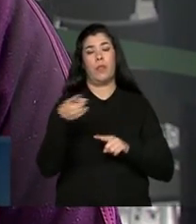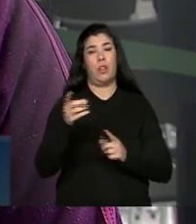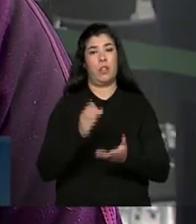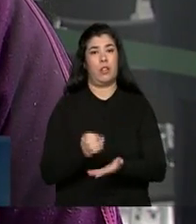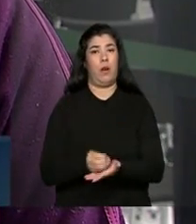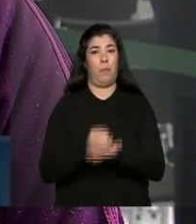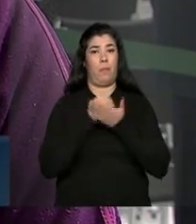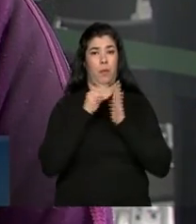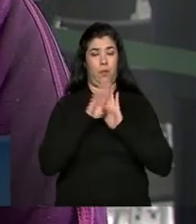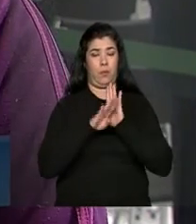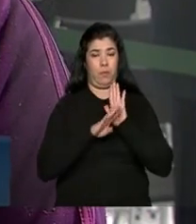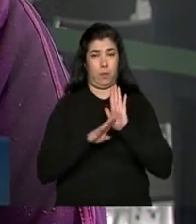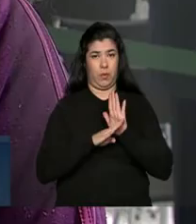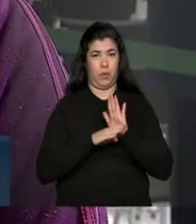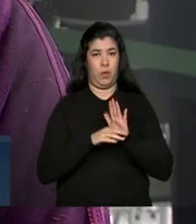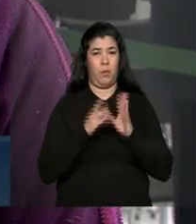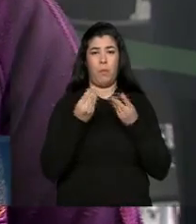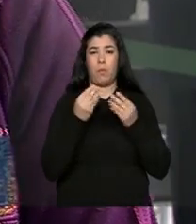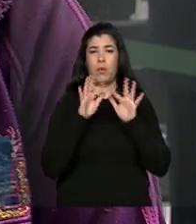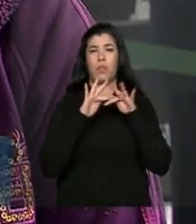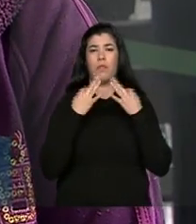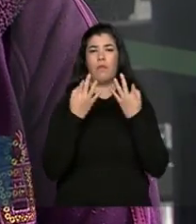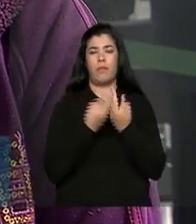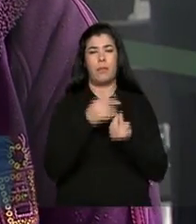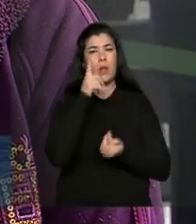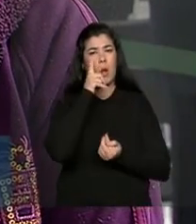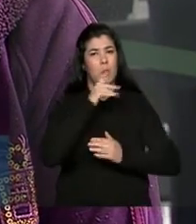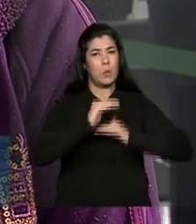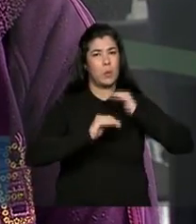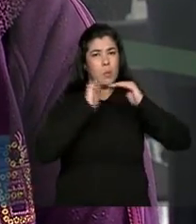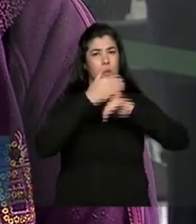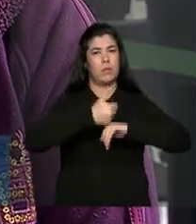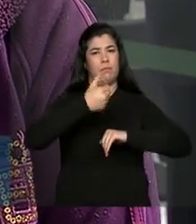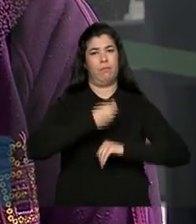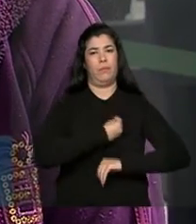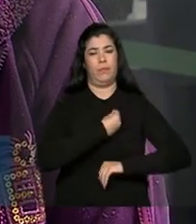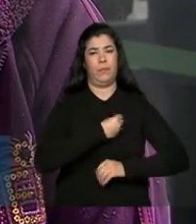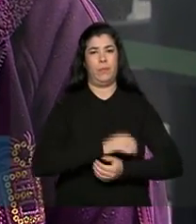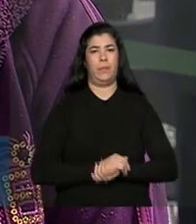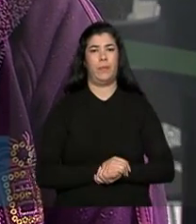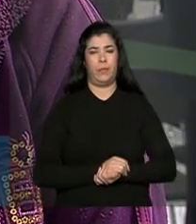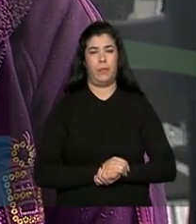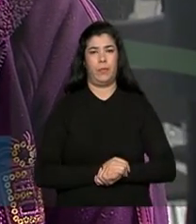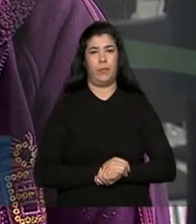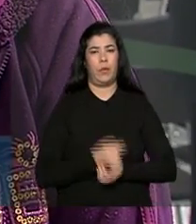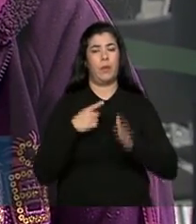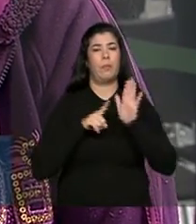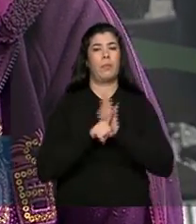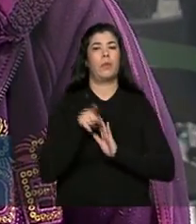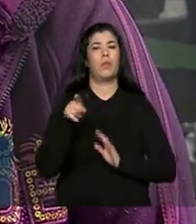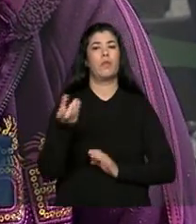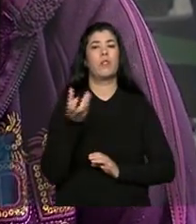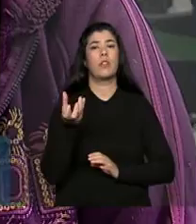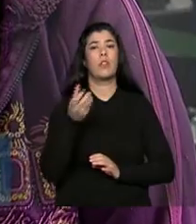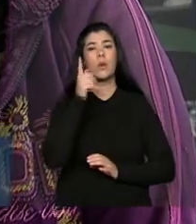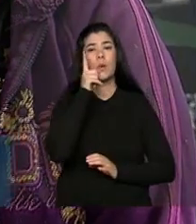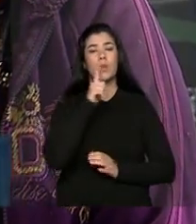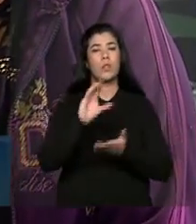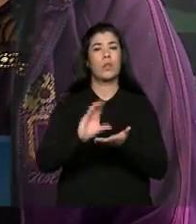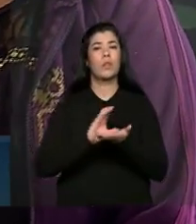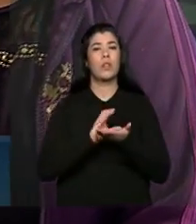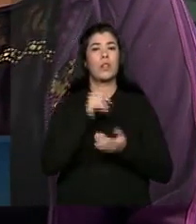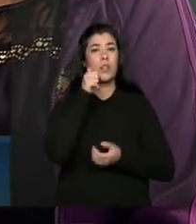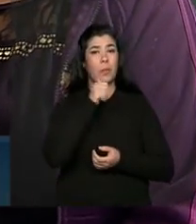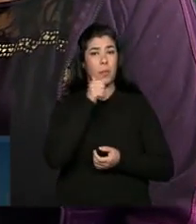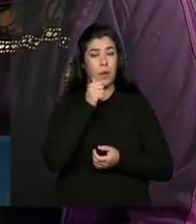muitas famílias conseguiam viver melhor. E a senhora pretende acessar a linha de crédito Pronaf,